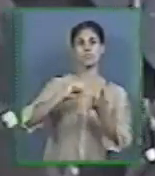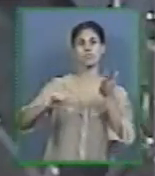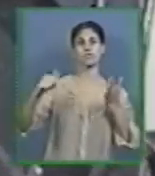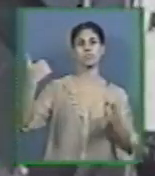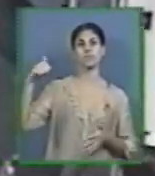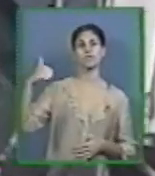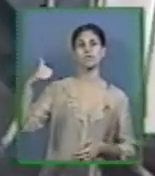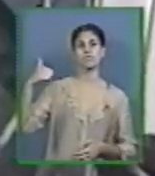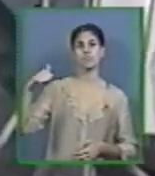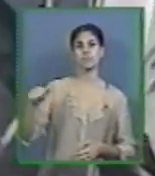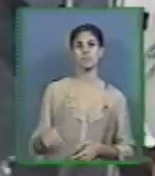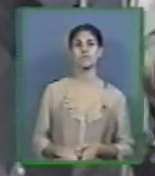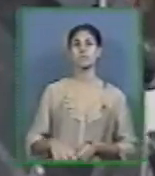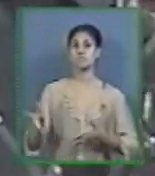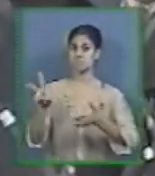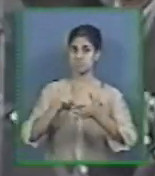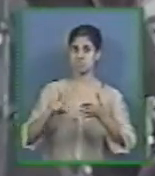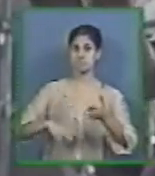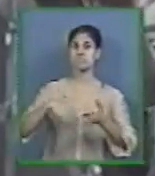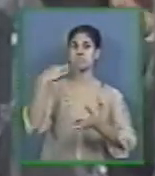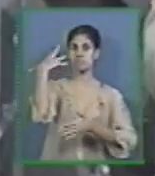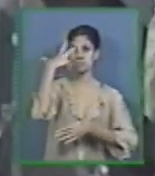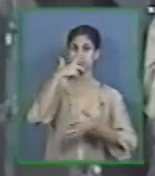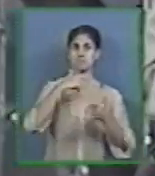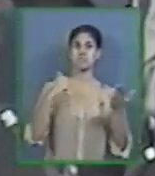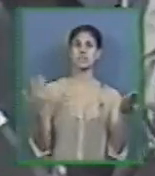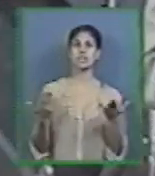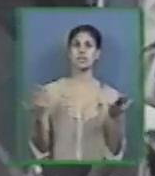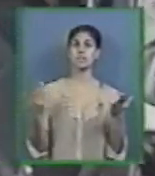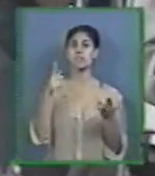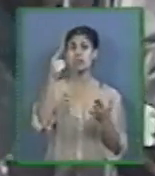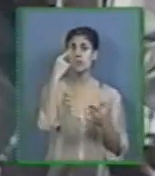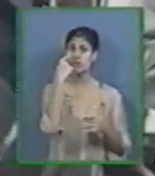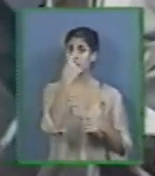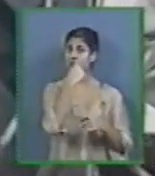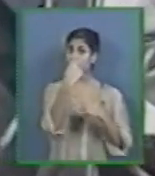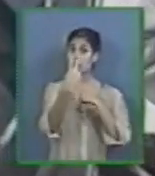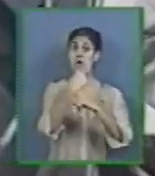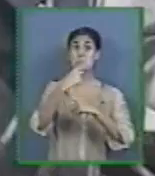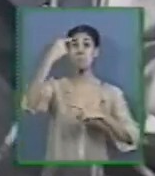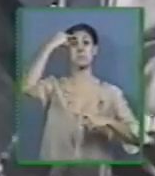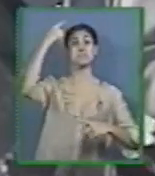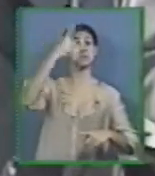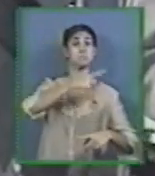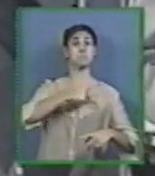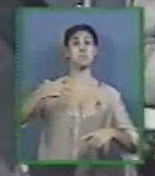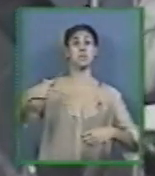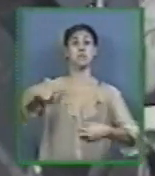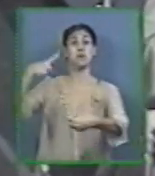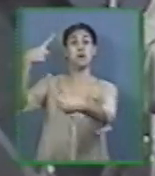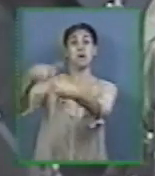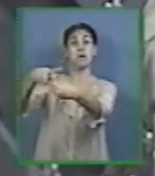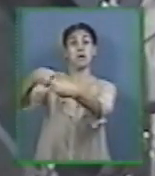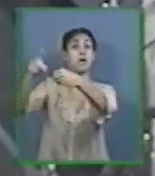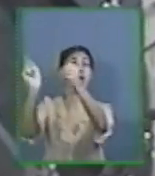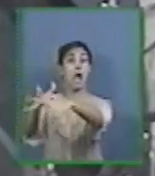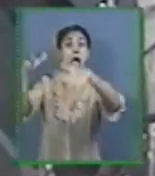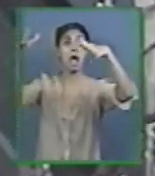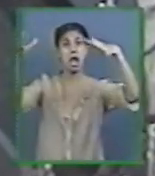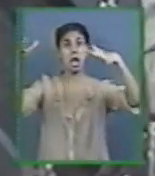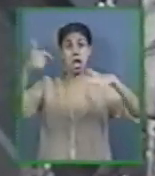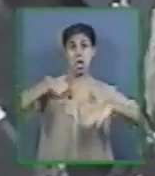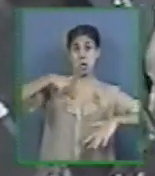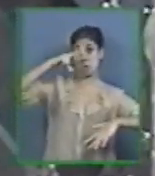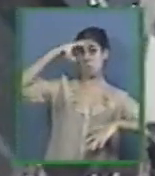uma palavra especial, prestem atenção, eu não sou uma pessoa mágica Eu não tenho em mim o poder,